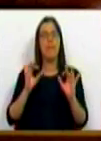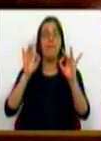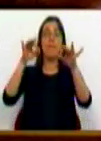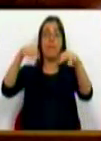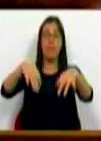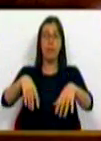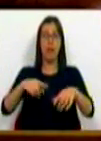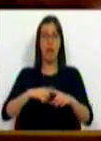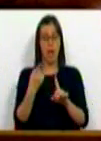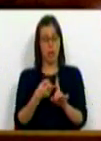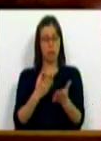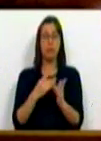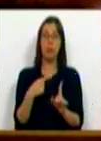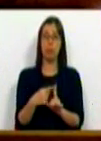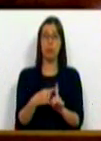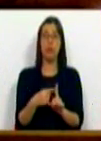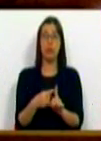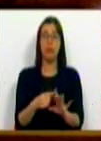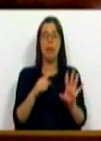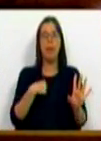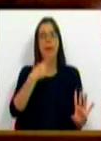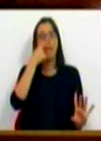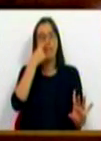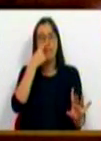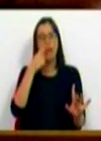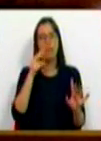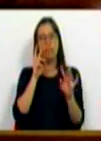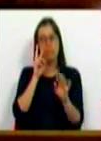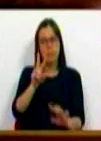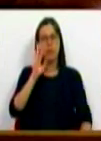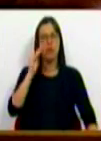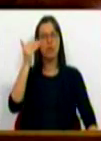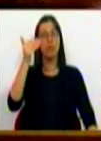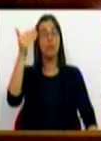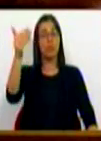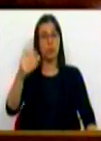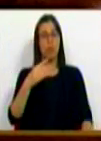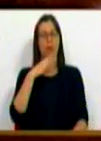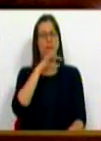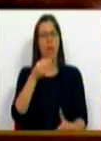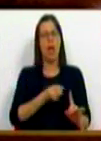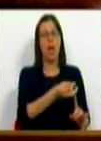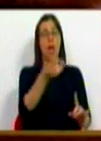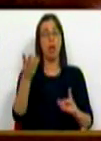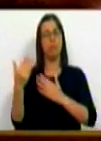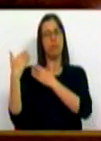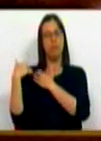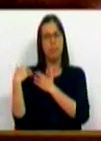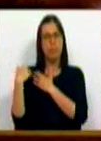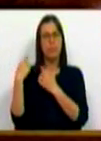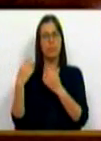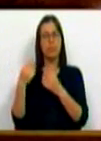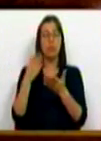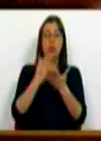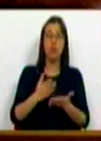final deste ano escolar é positivo, mas prefiro colocar os olhos no futuro porque muitas famílias encarregados de educação